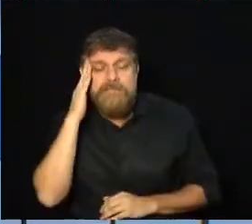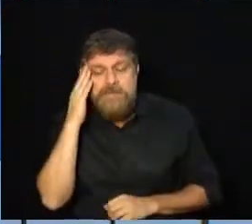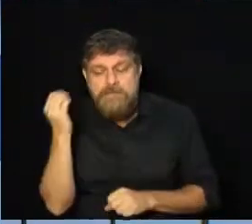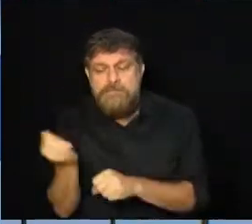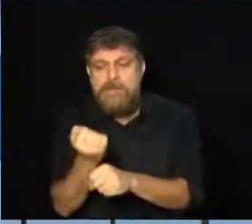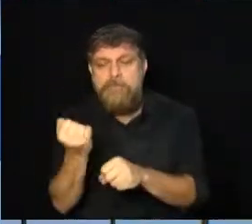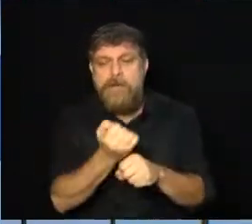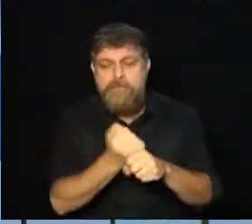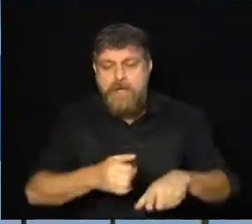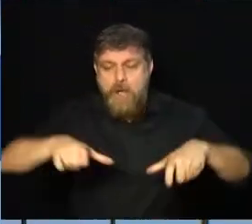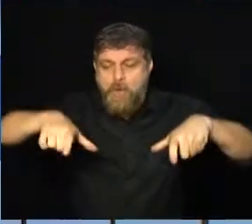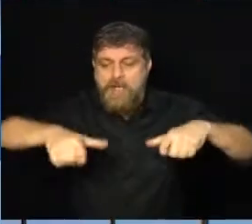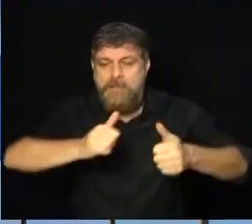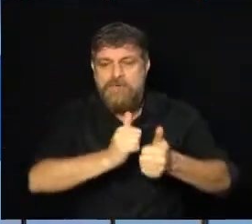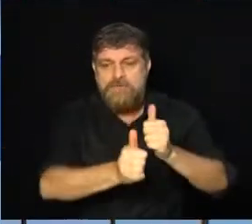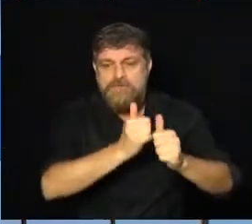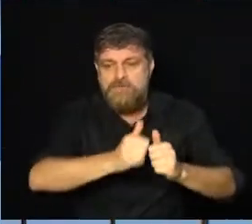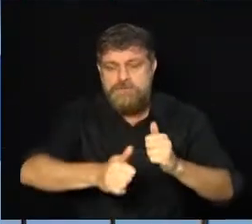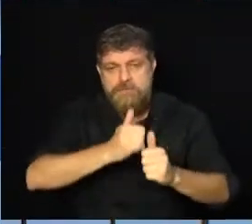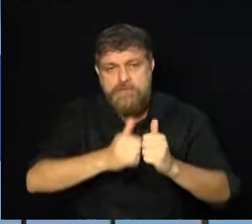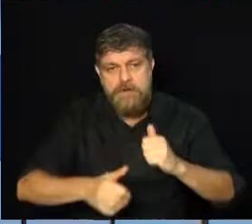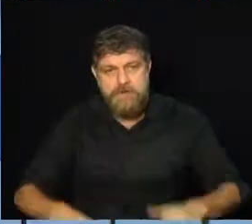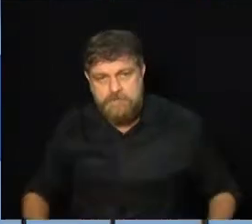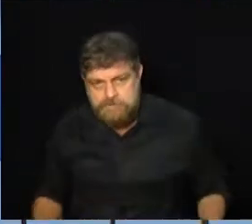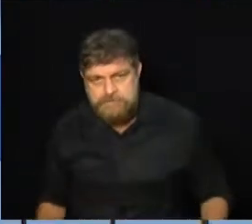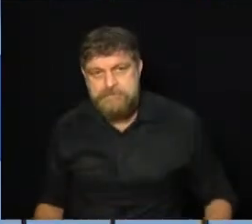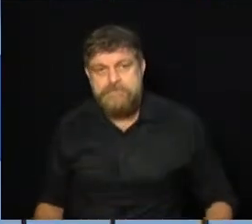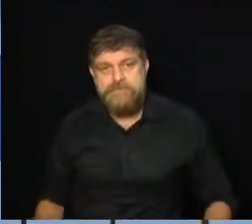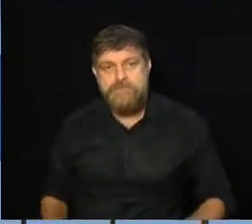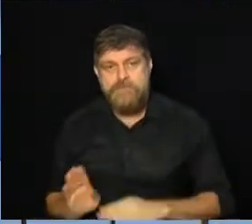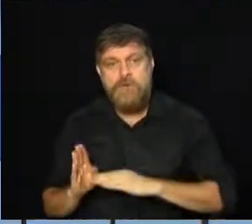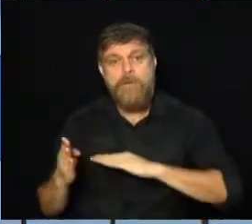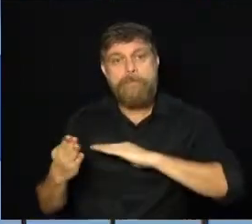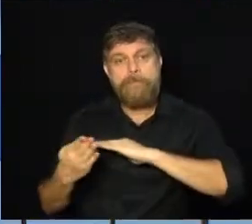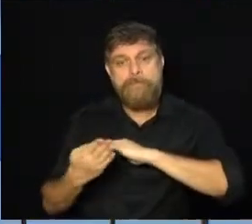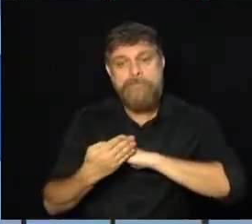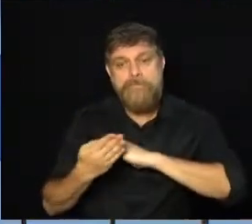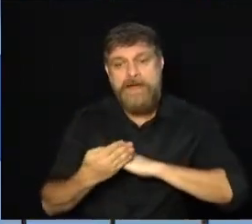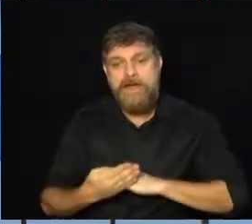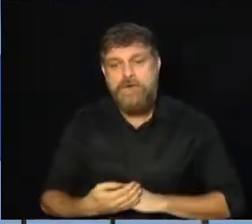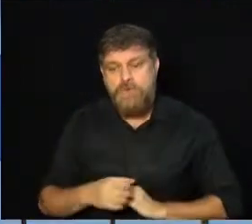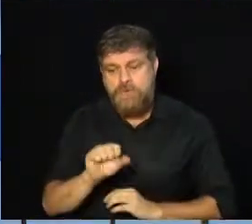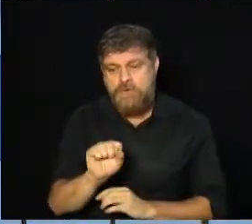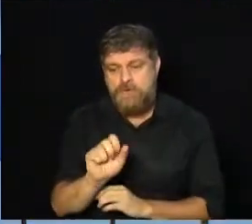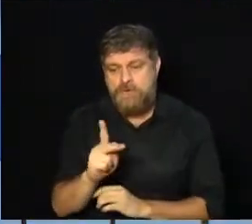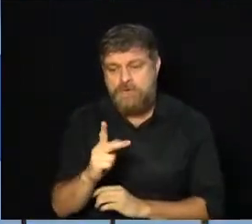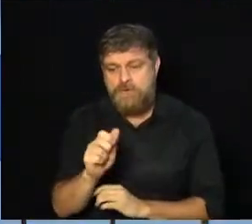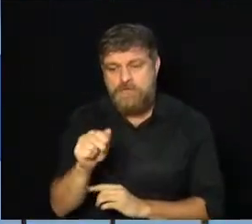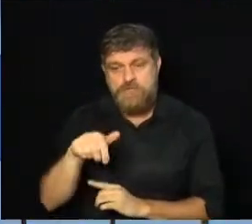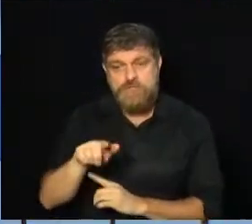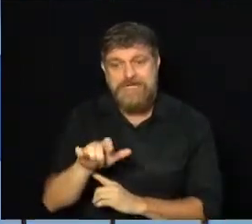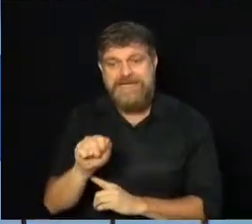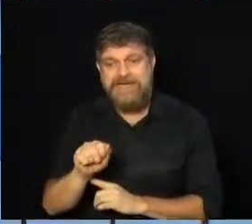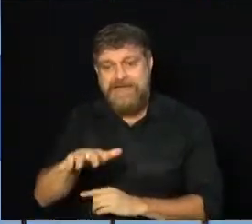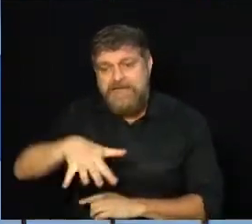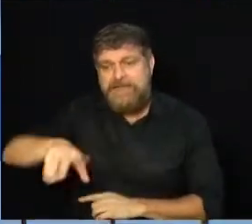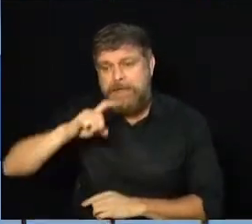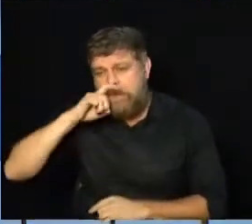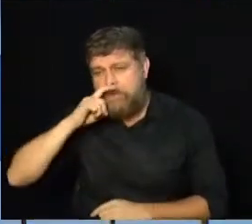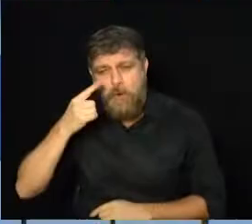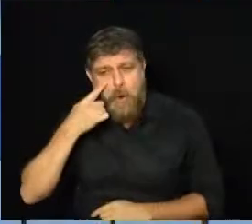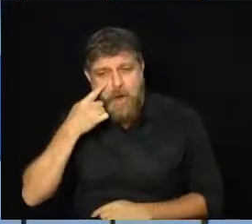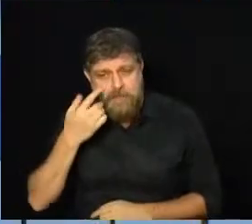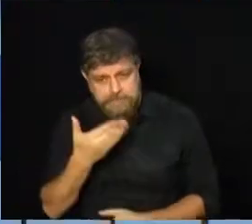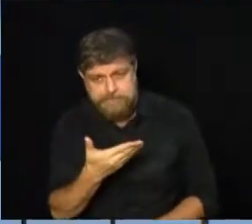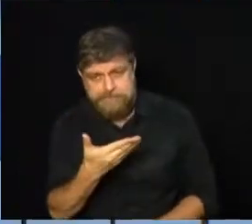do campo de futebol na rua Norberto Lopes, ali no Jardim Xangai, que fica no Distrito do Ouro Verde. Confira.